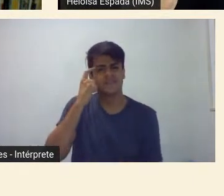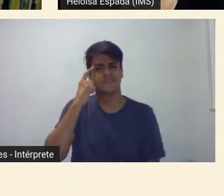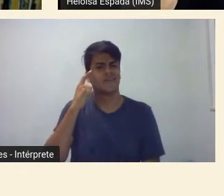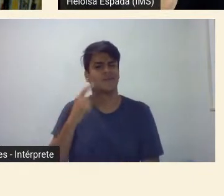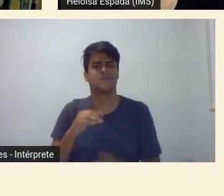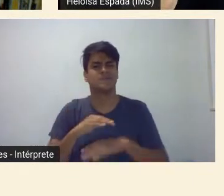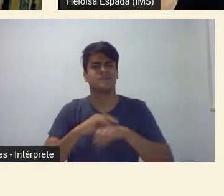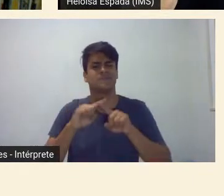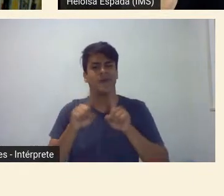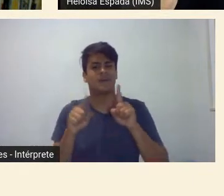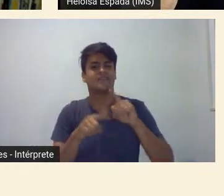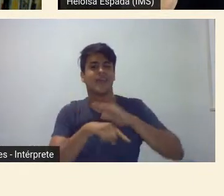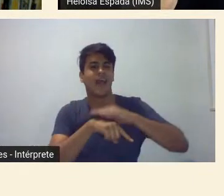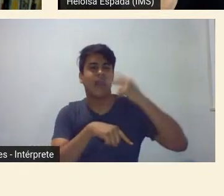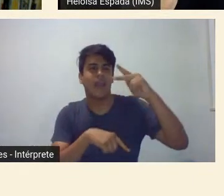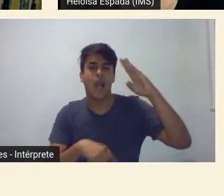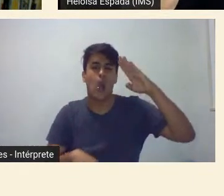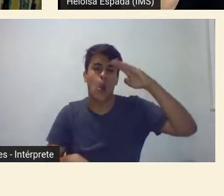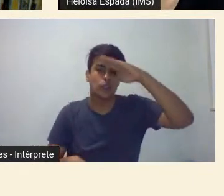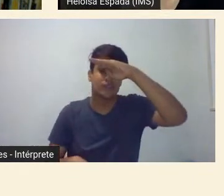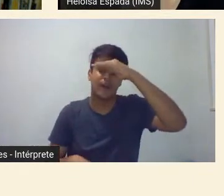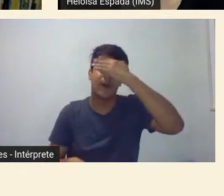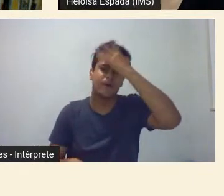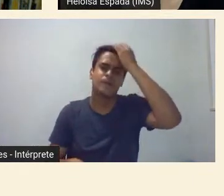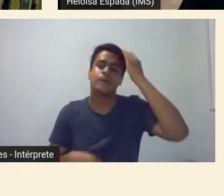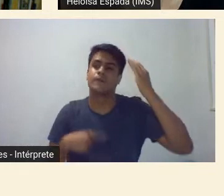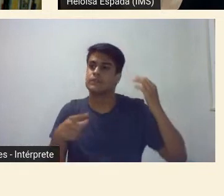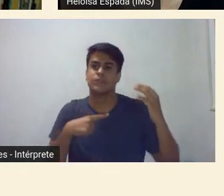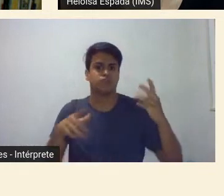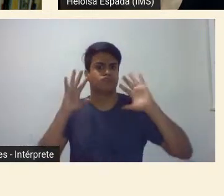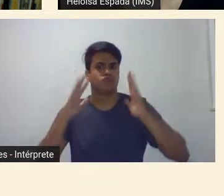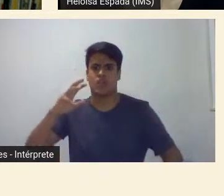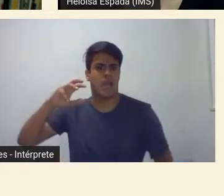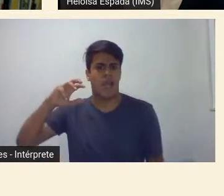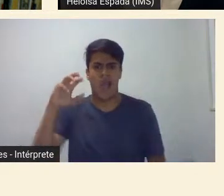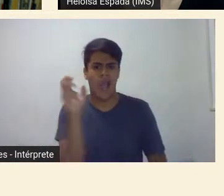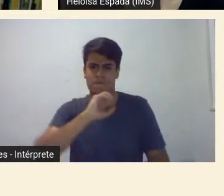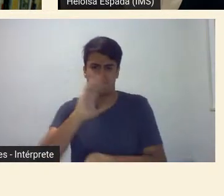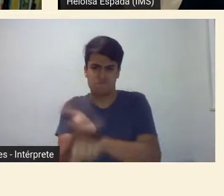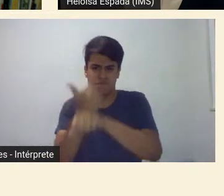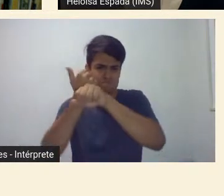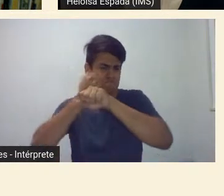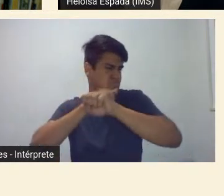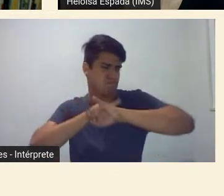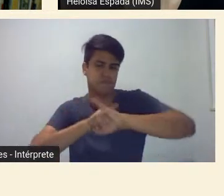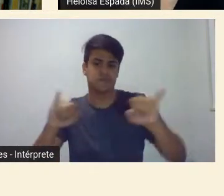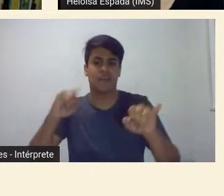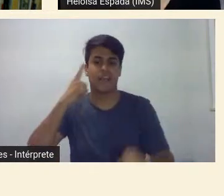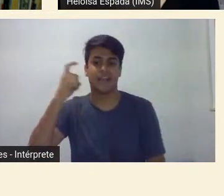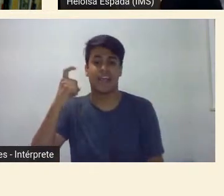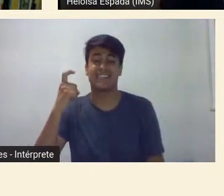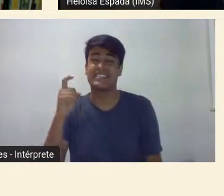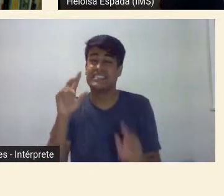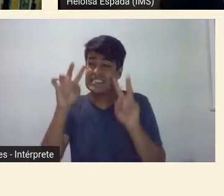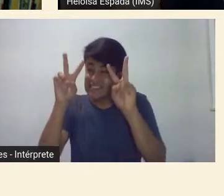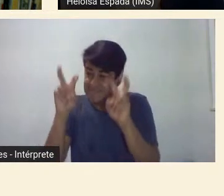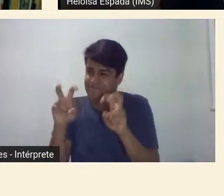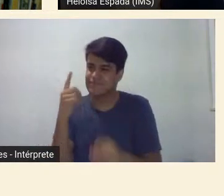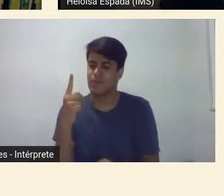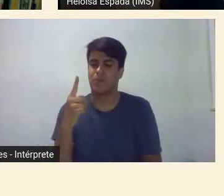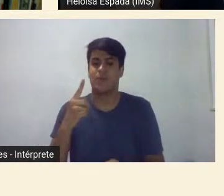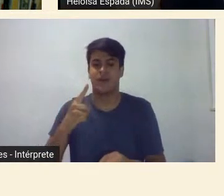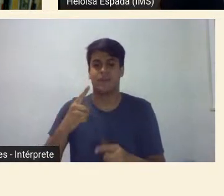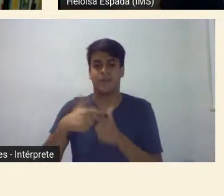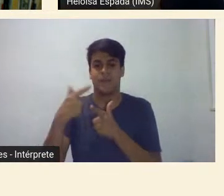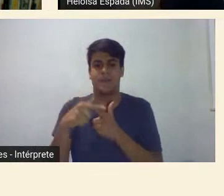isso é um elogio do seu jeito irrompedor publicitário já chegava na frente com a ideia especificamente sobre a questão da crise de 1929 eu